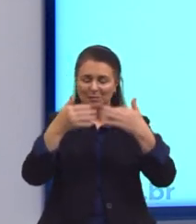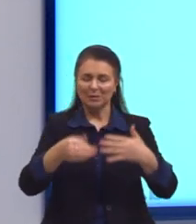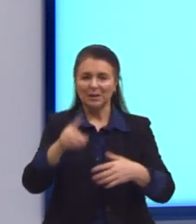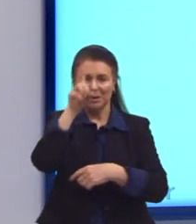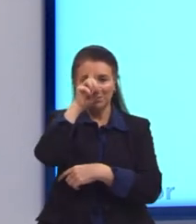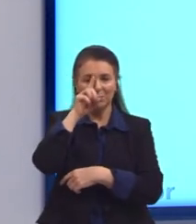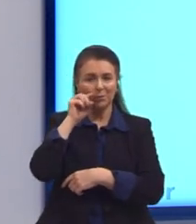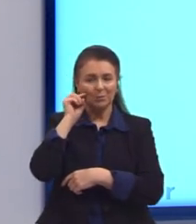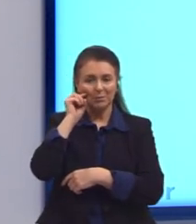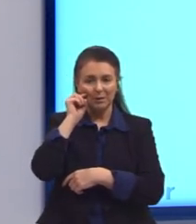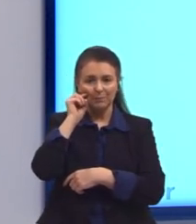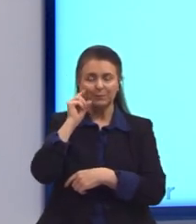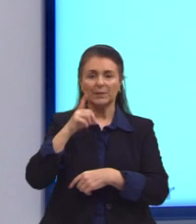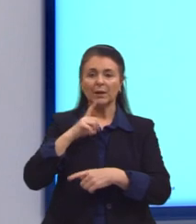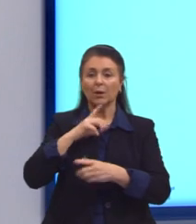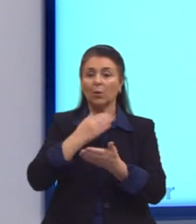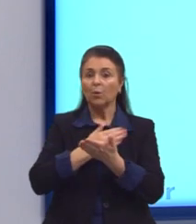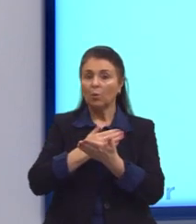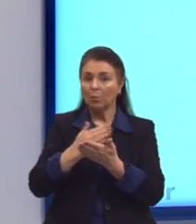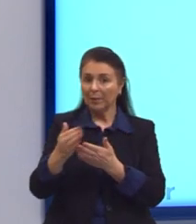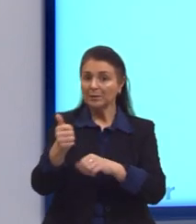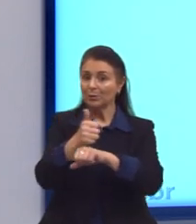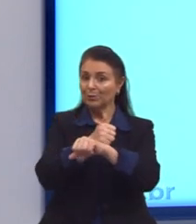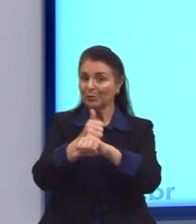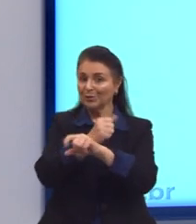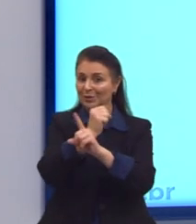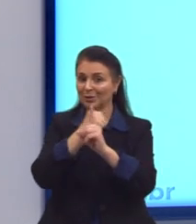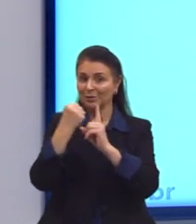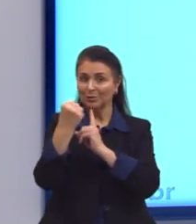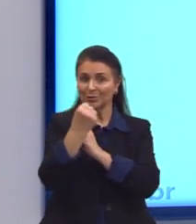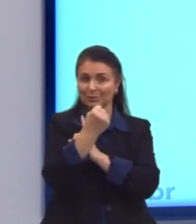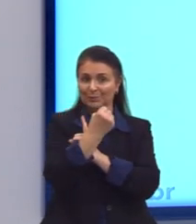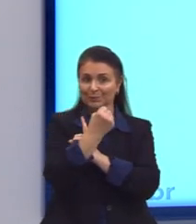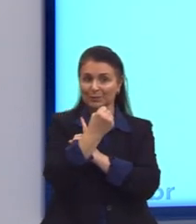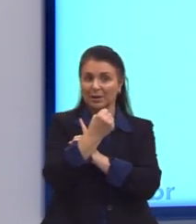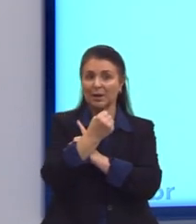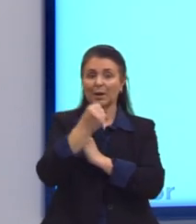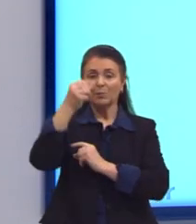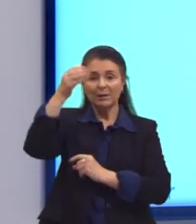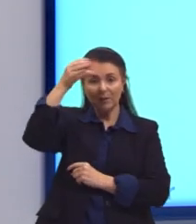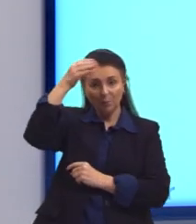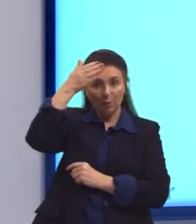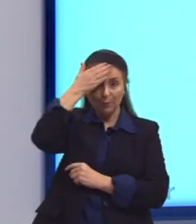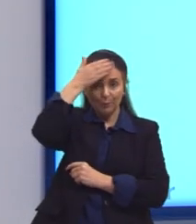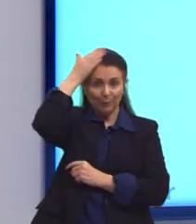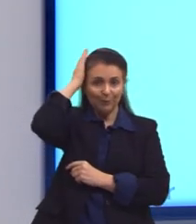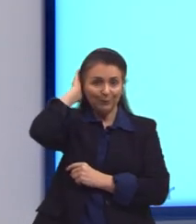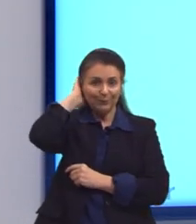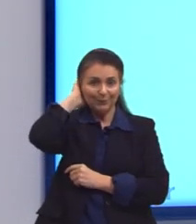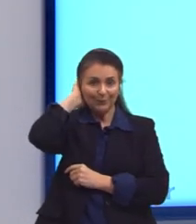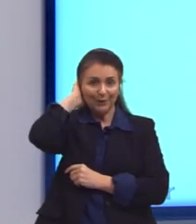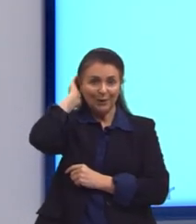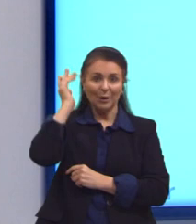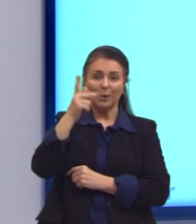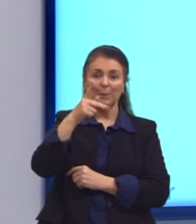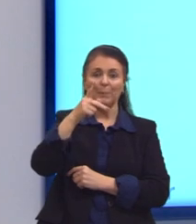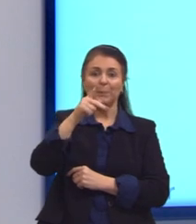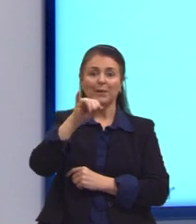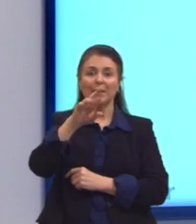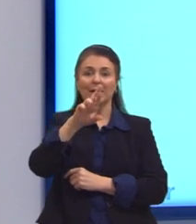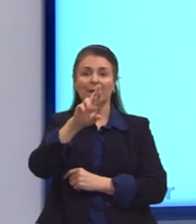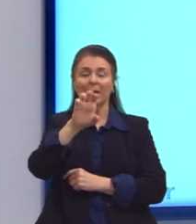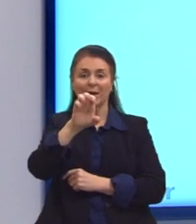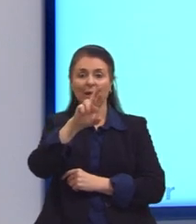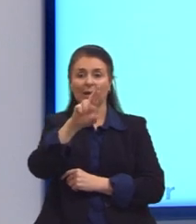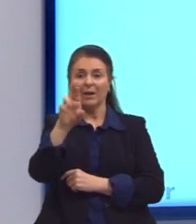Aqui surgem alguns sociólogos novos. Esse, por exemplo, Pierre Bourdieu, outro camarada que vem da sociologia